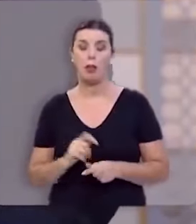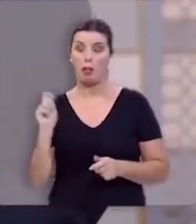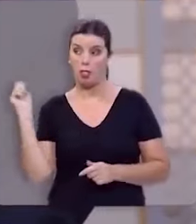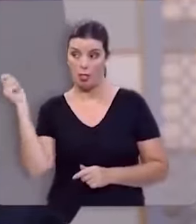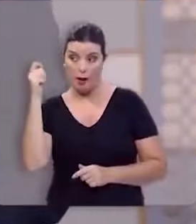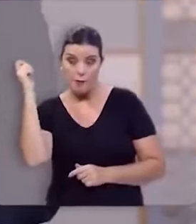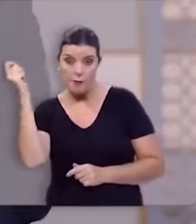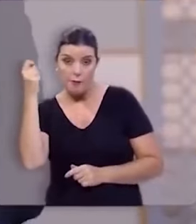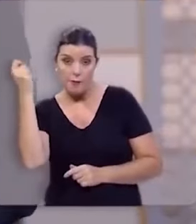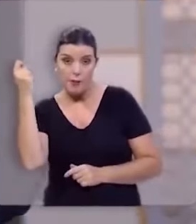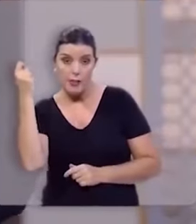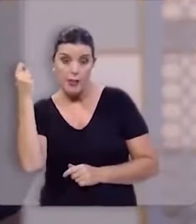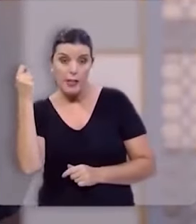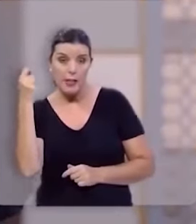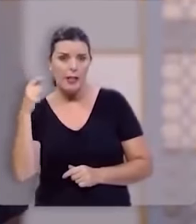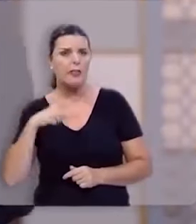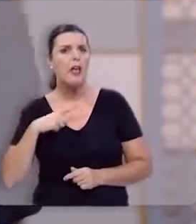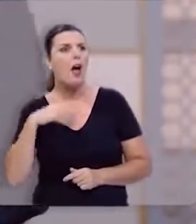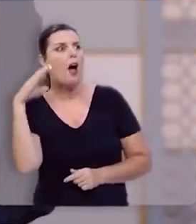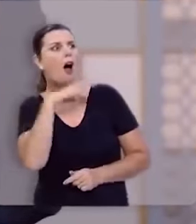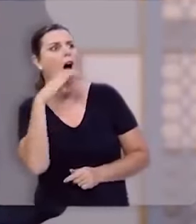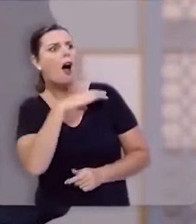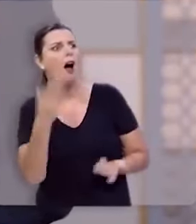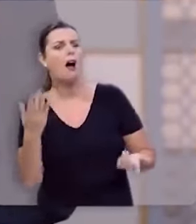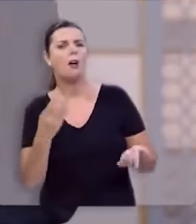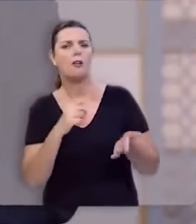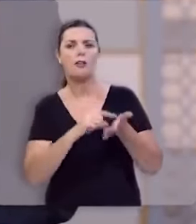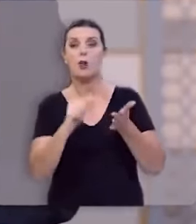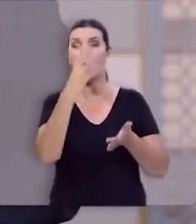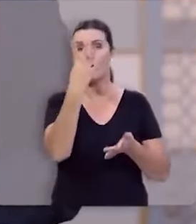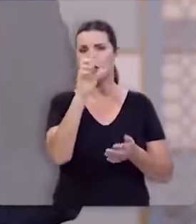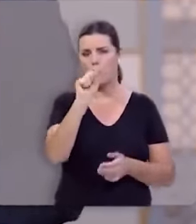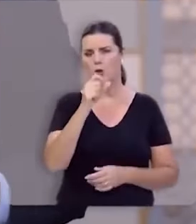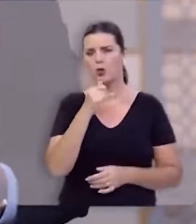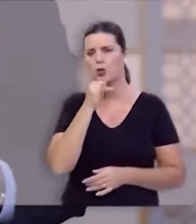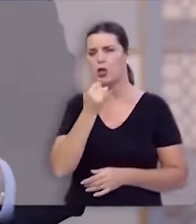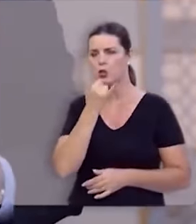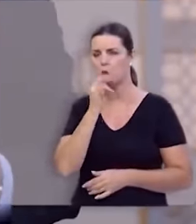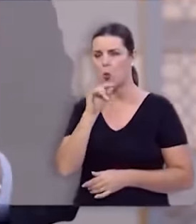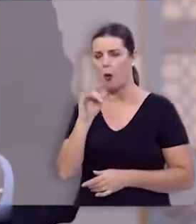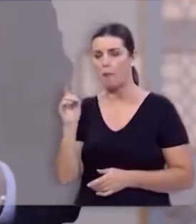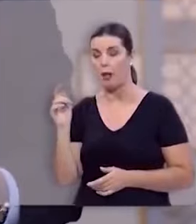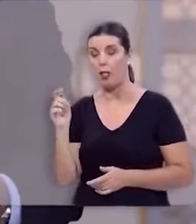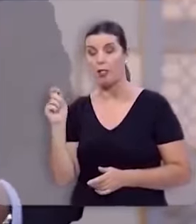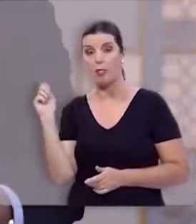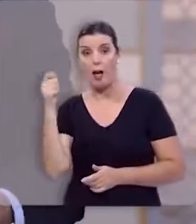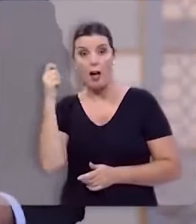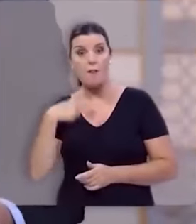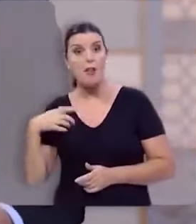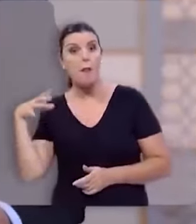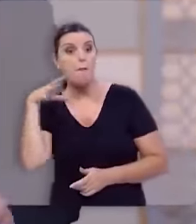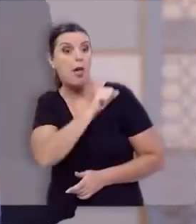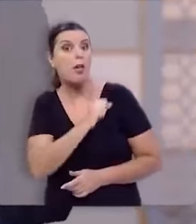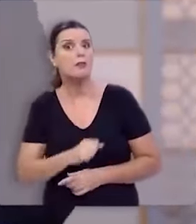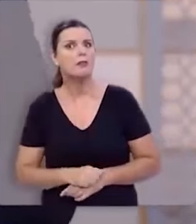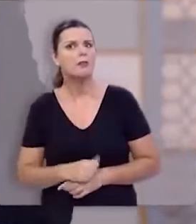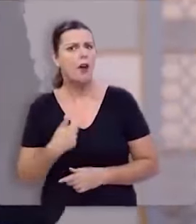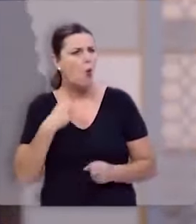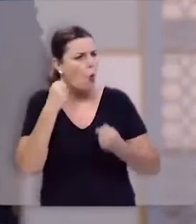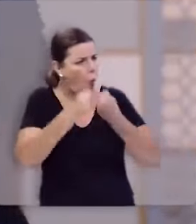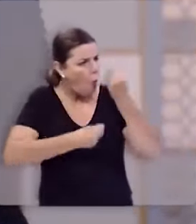Davi ele ele teve pressa aliás versículo 48 que Davi teve pressa para vencer ele